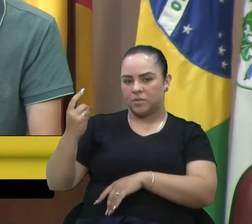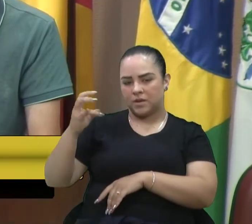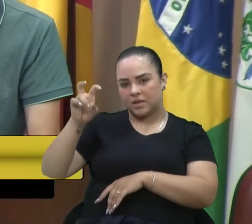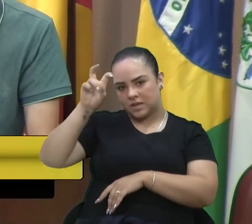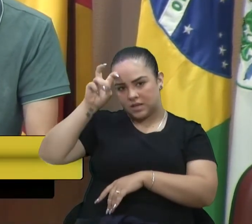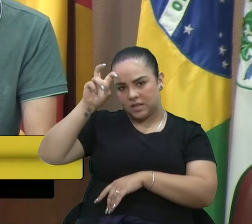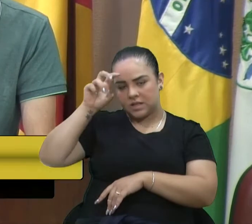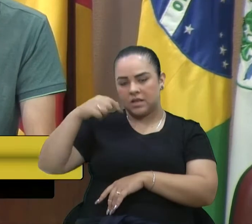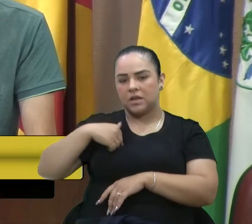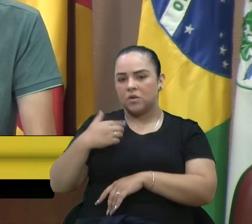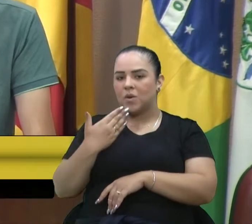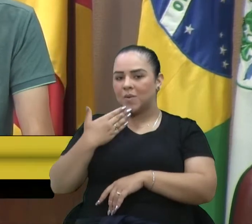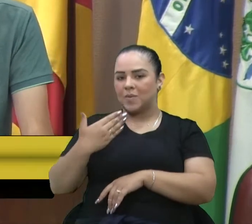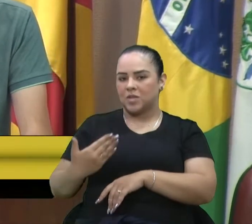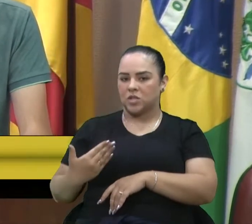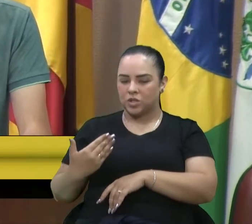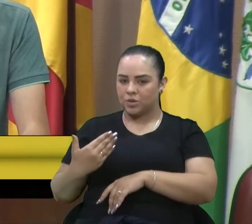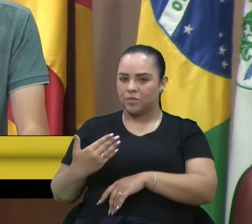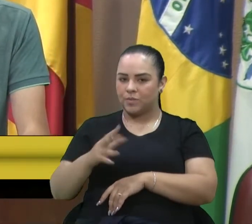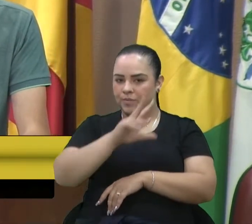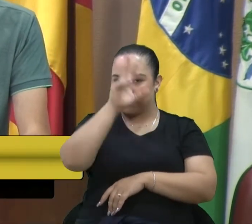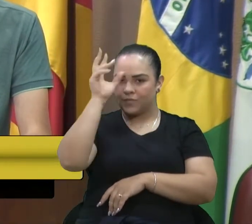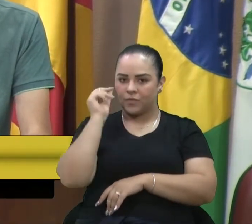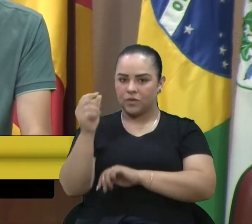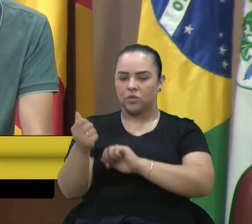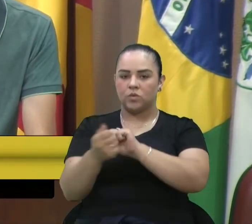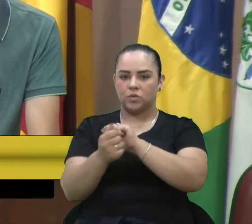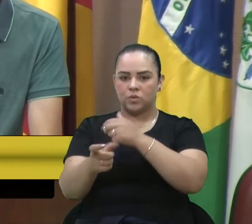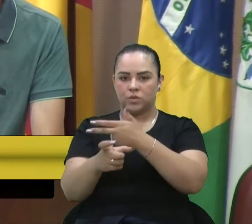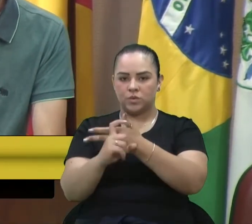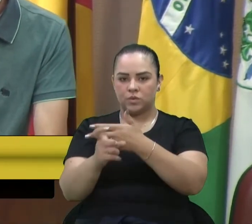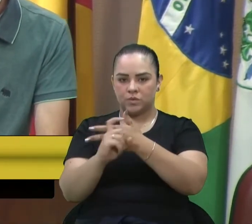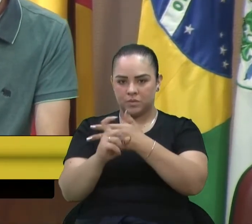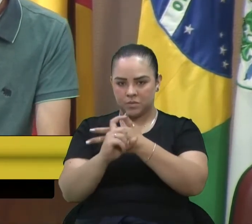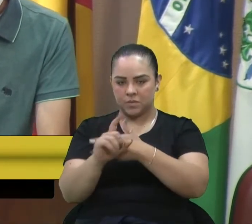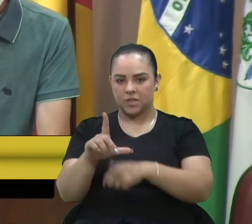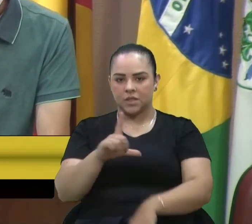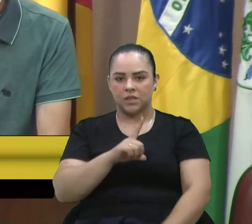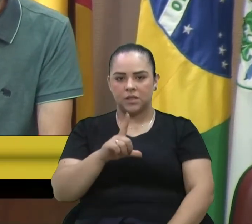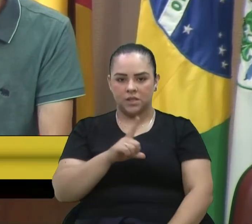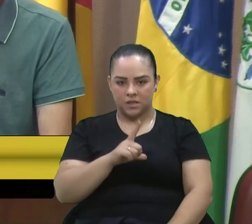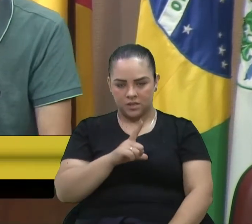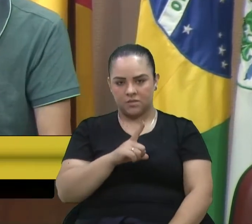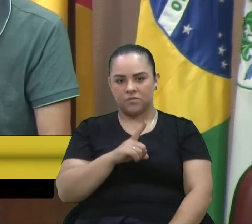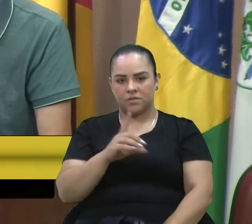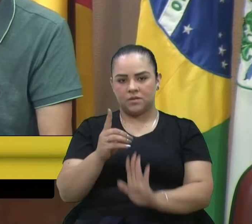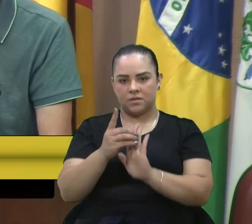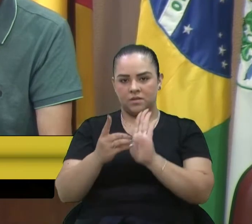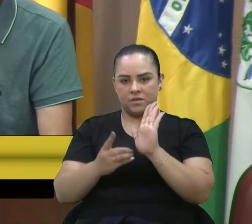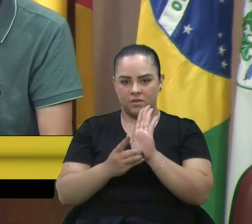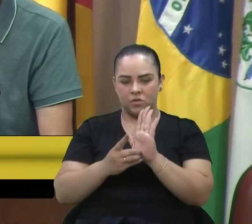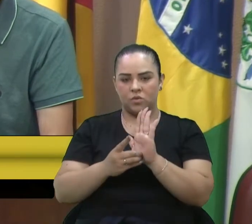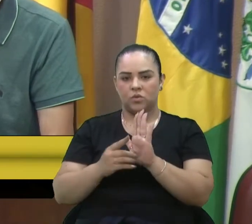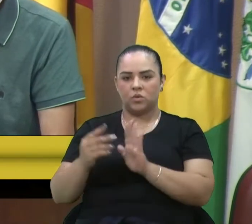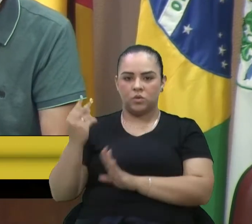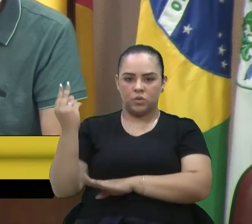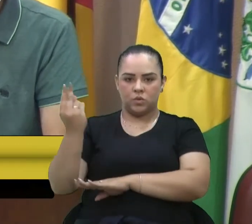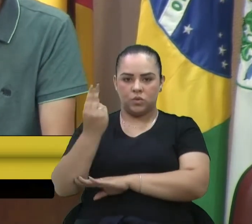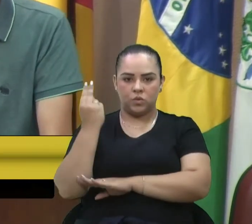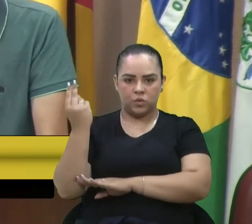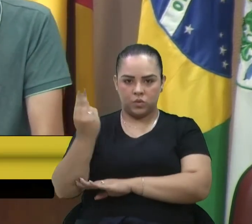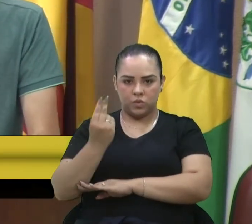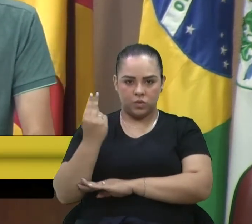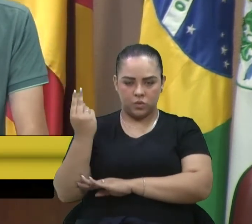solicitei a análise do nosso prefeito junto ao Executivo para que seja decretado caso de emergência para,